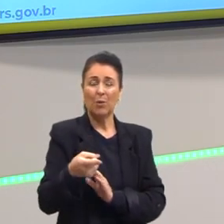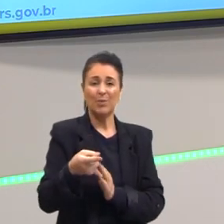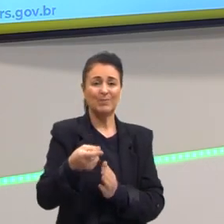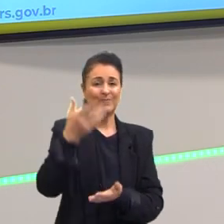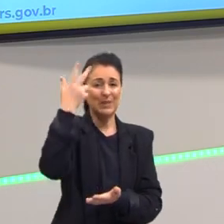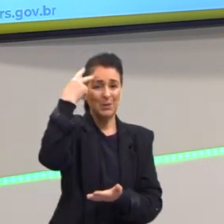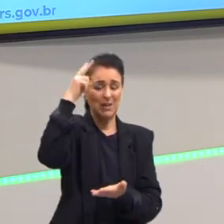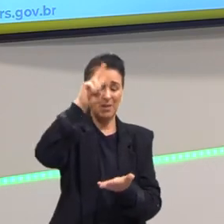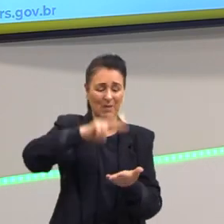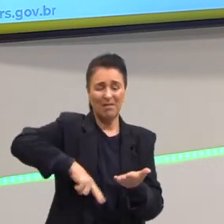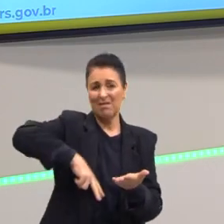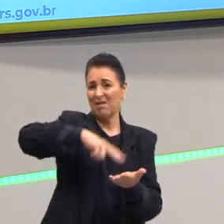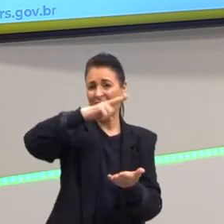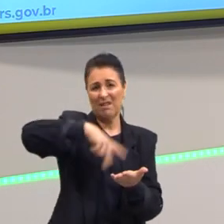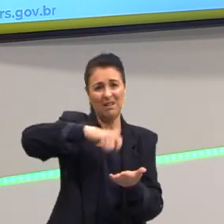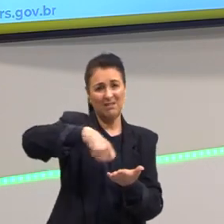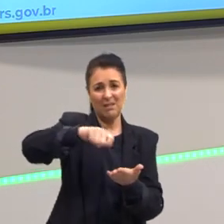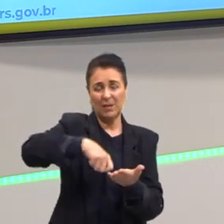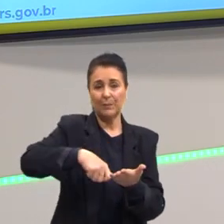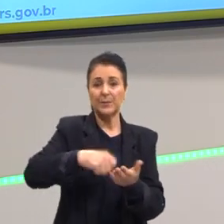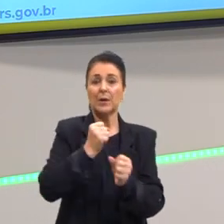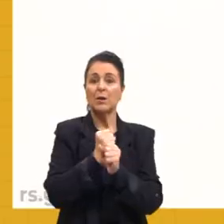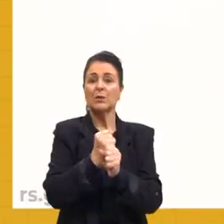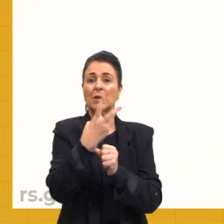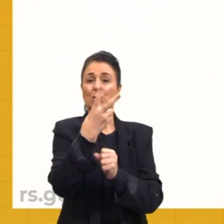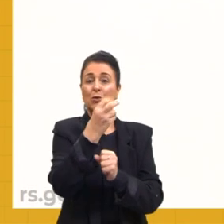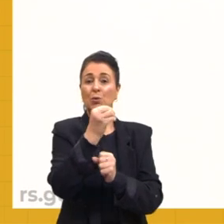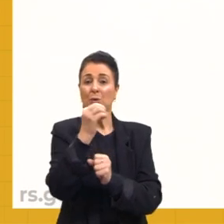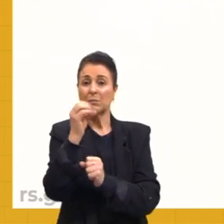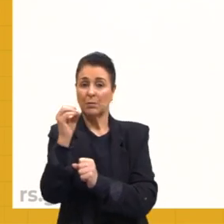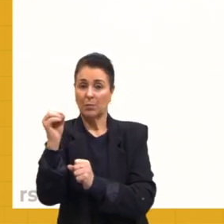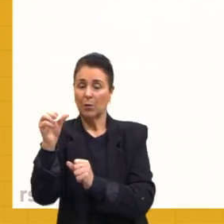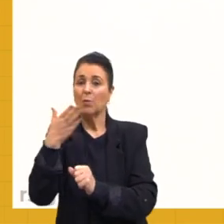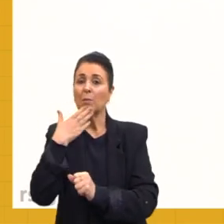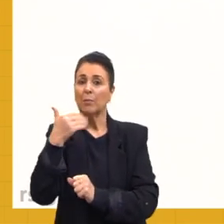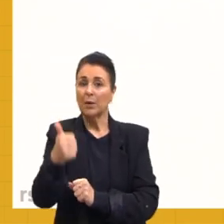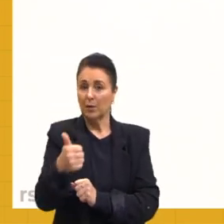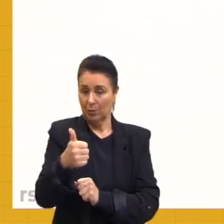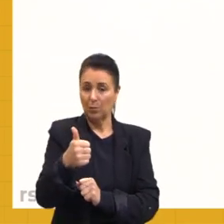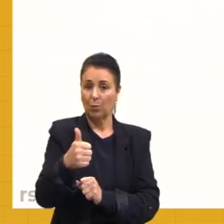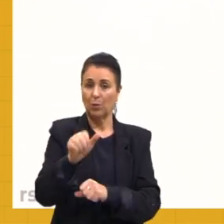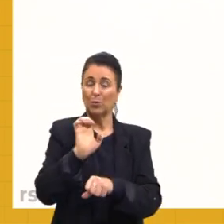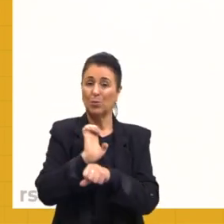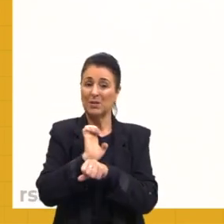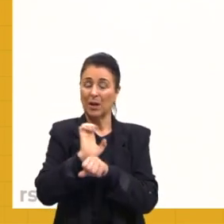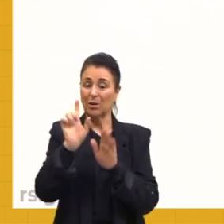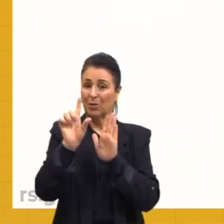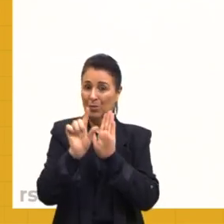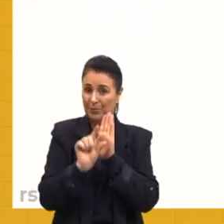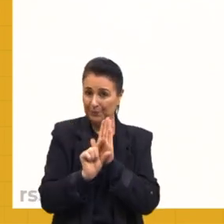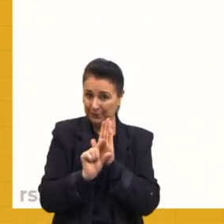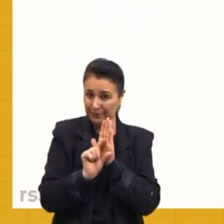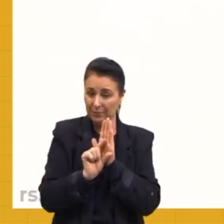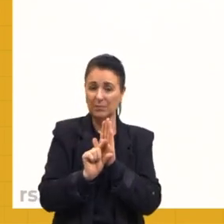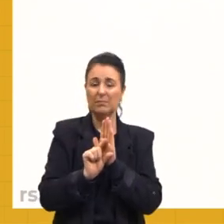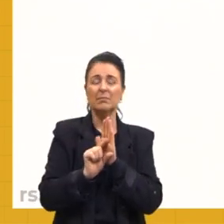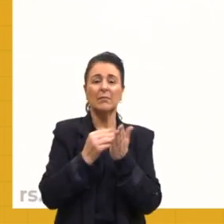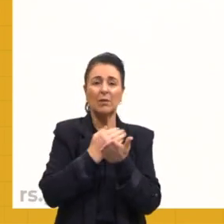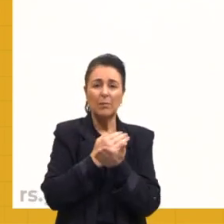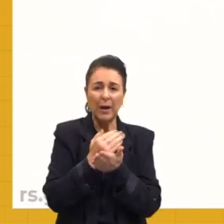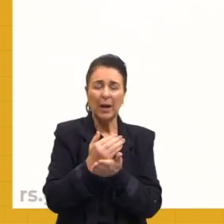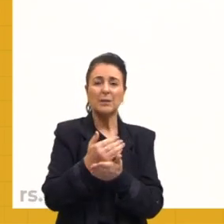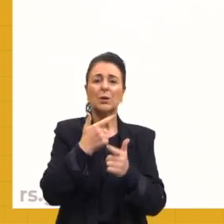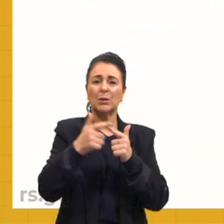social. Nos anos 2000, há uma melhora do salário mínimo. Há uma série de programas sociais que